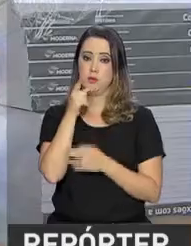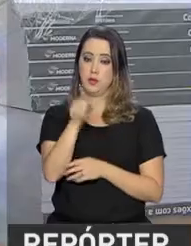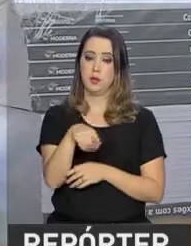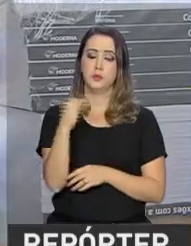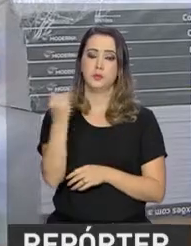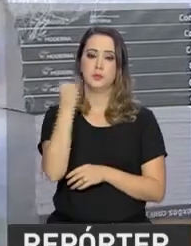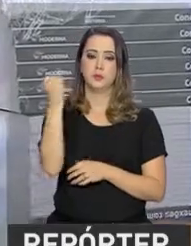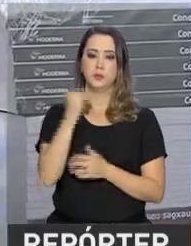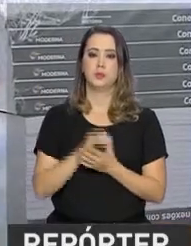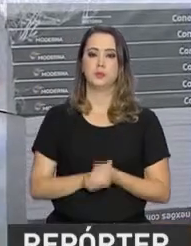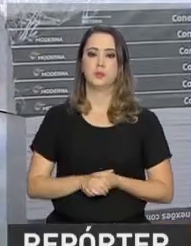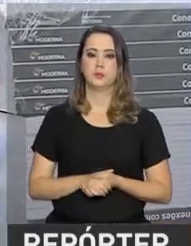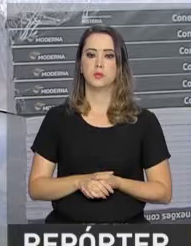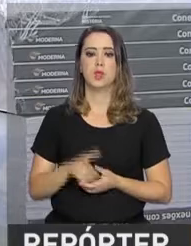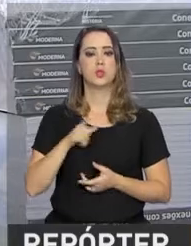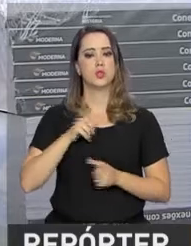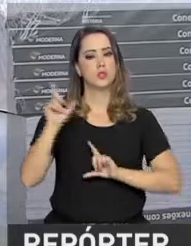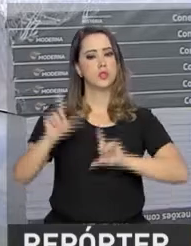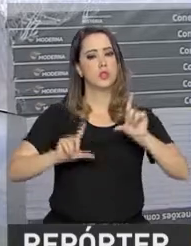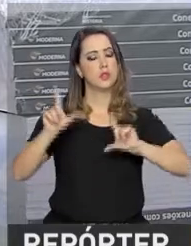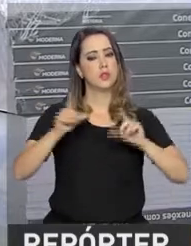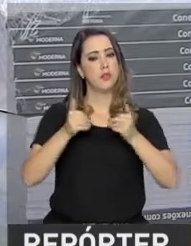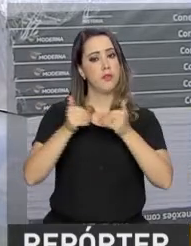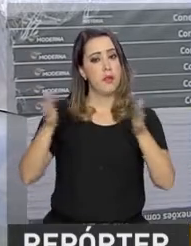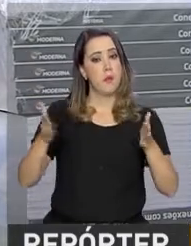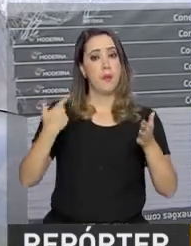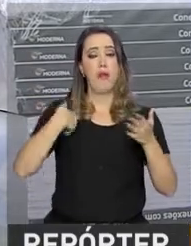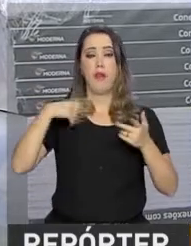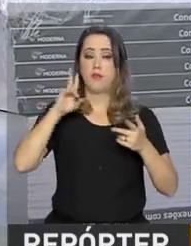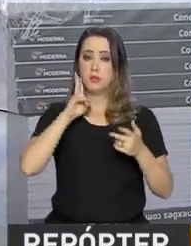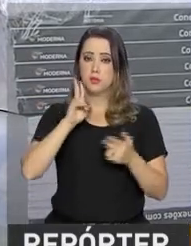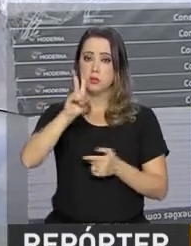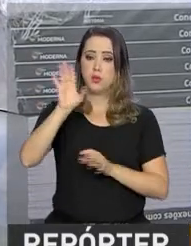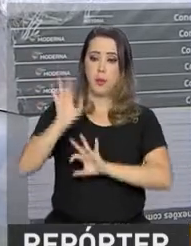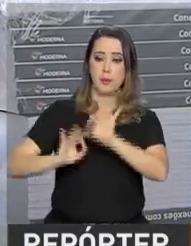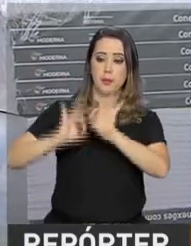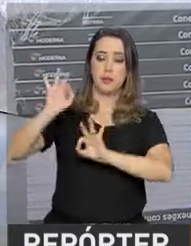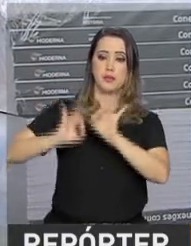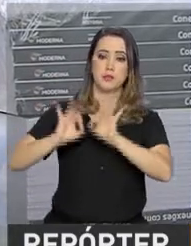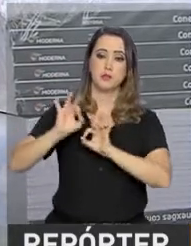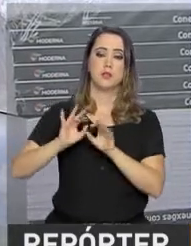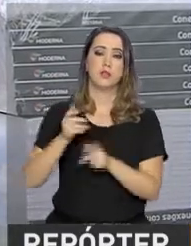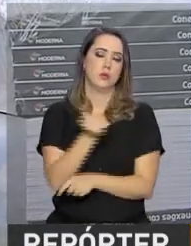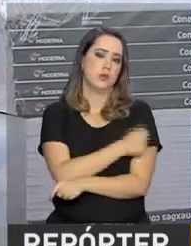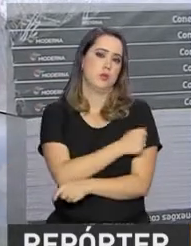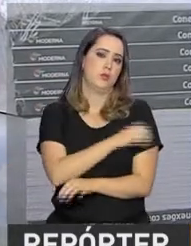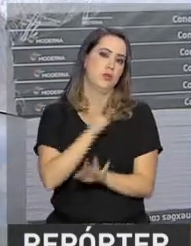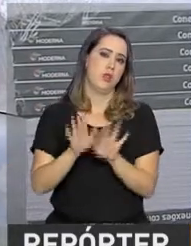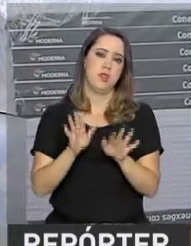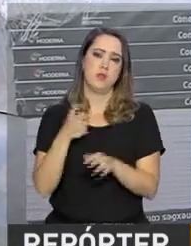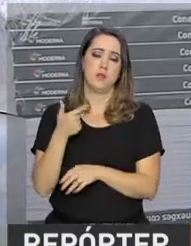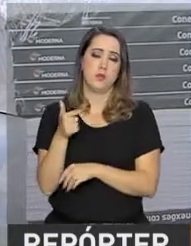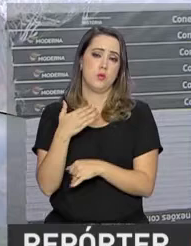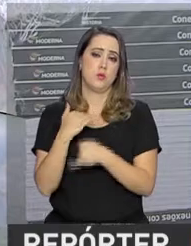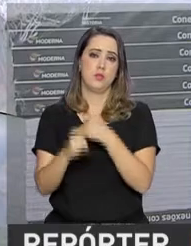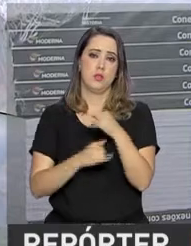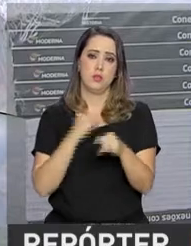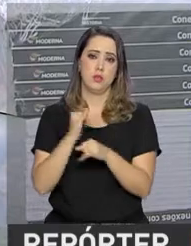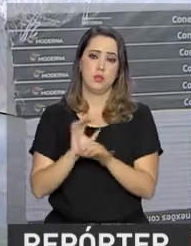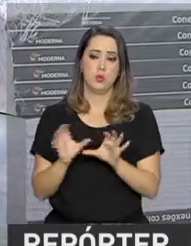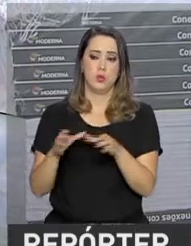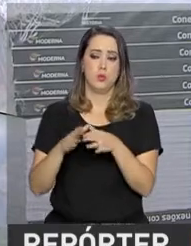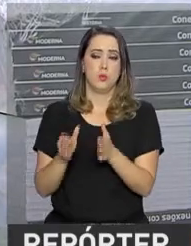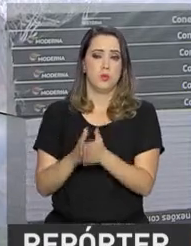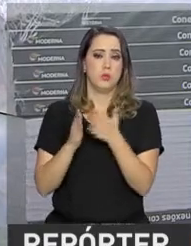os jovens. A gente tem na TV aberta, TV Escola, exibir uma preparação, que os alunos, nem todo mundo tem internet, as comunidades mais